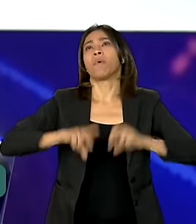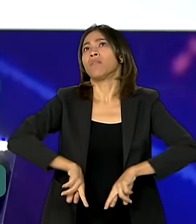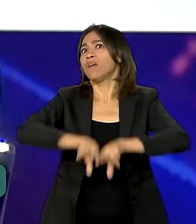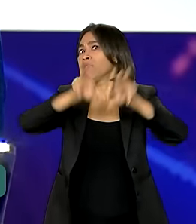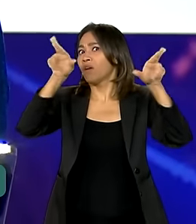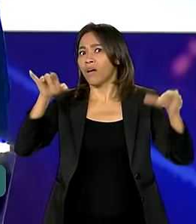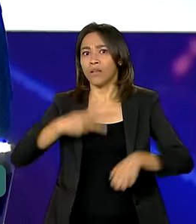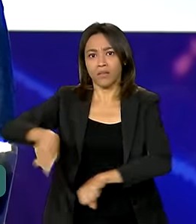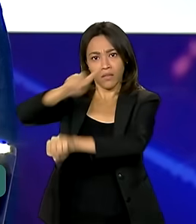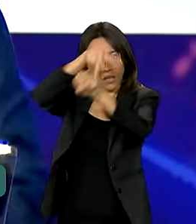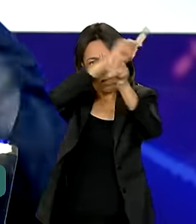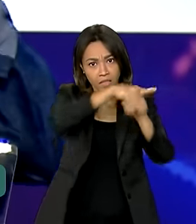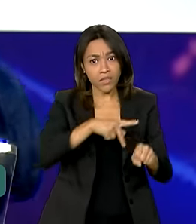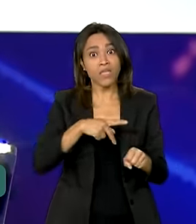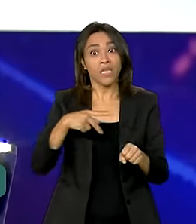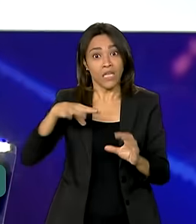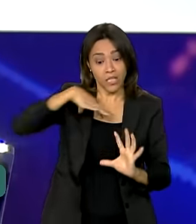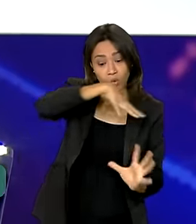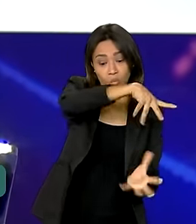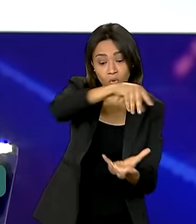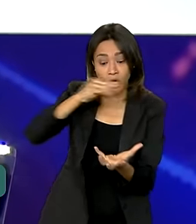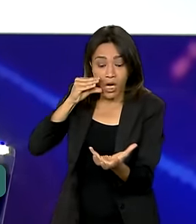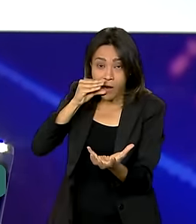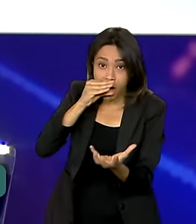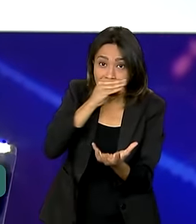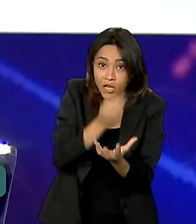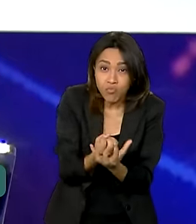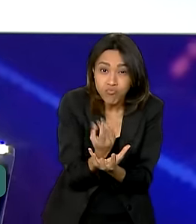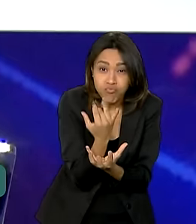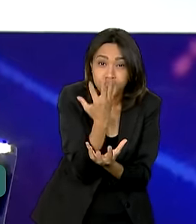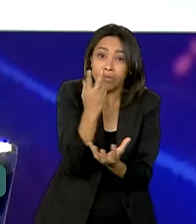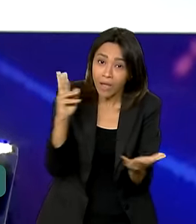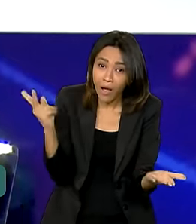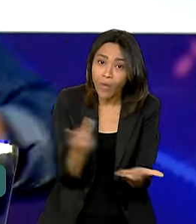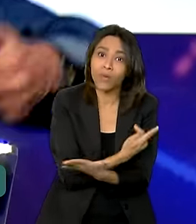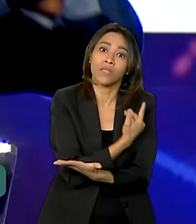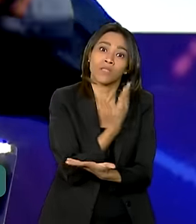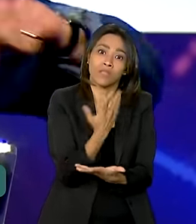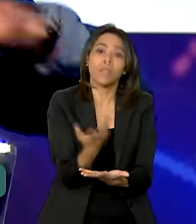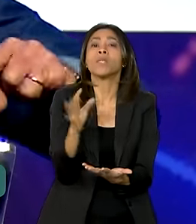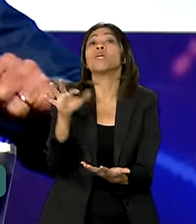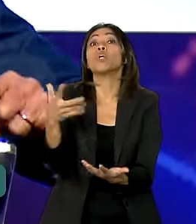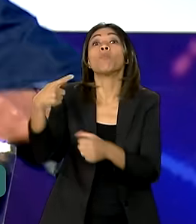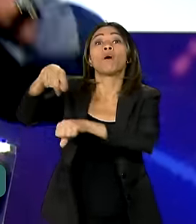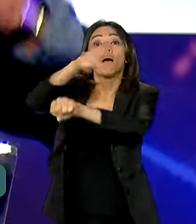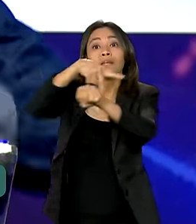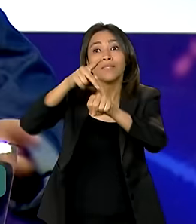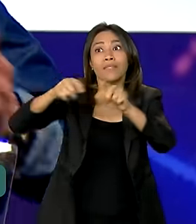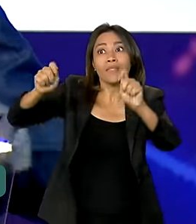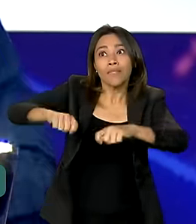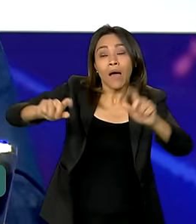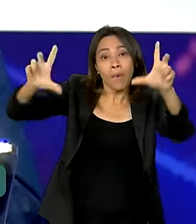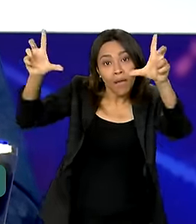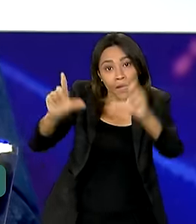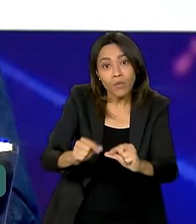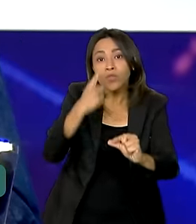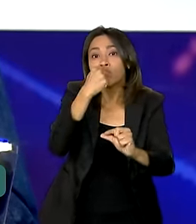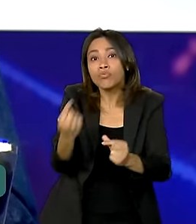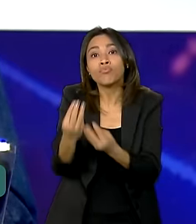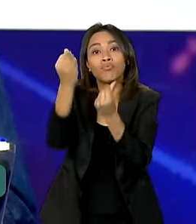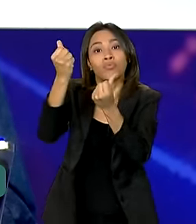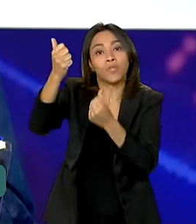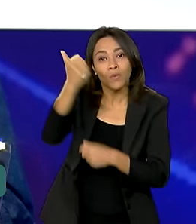verdade. E qual é o país que tem possibilidade de descarbonizar o planeta do que nós?